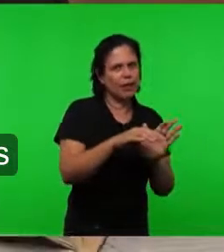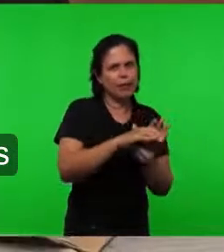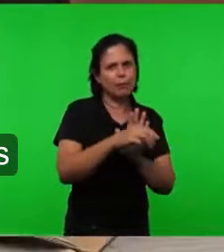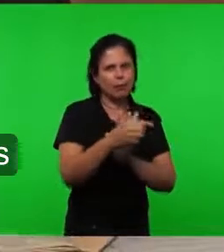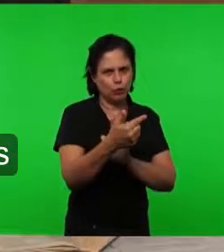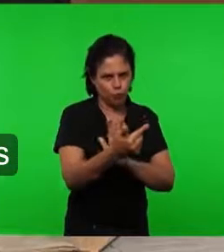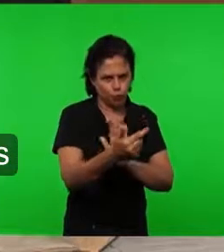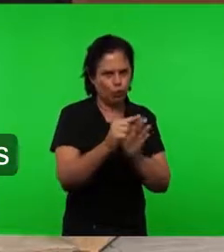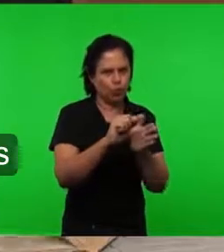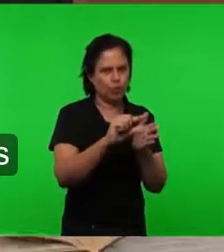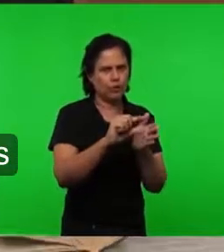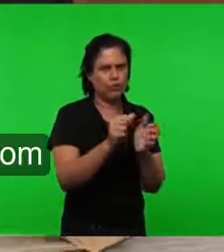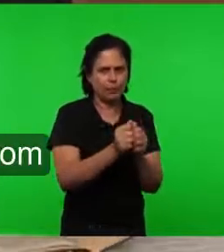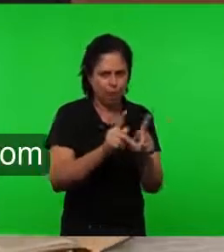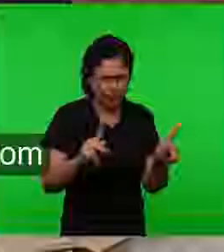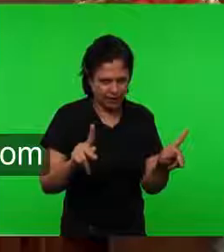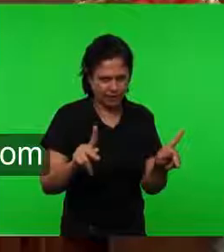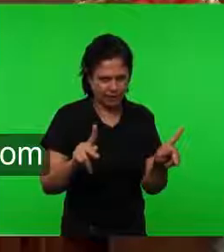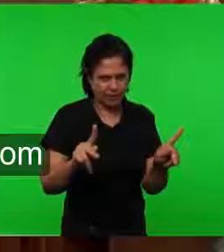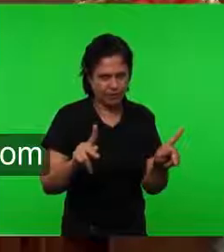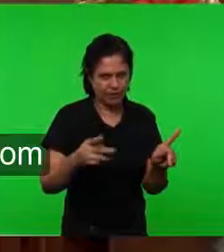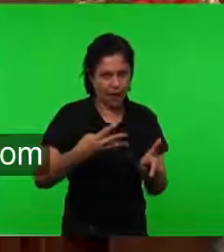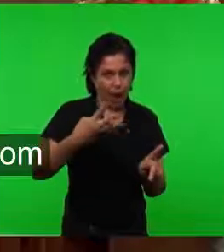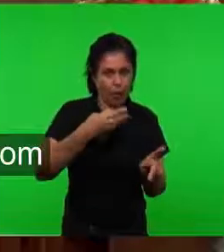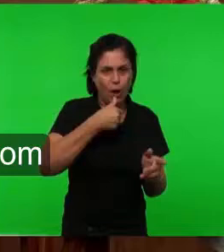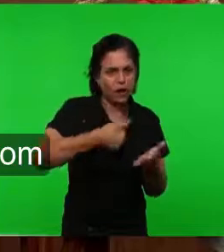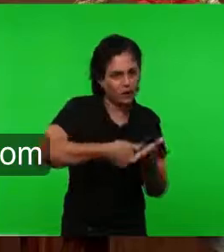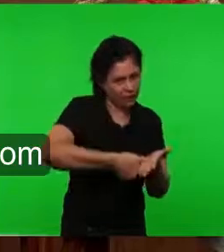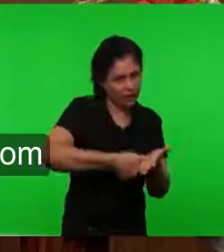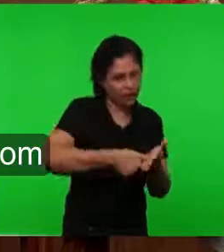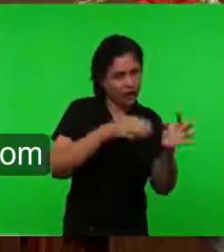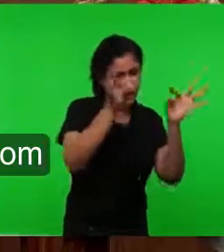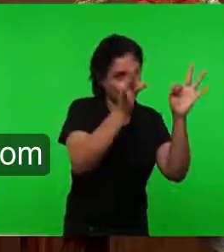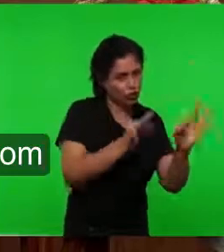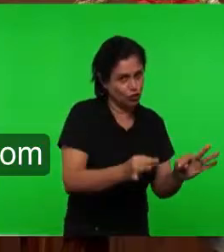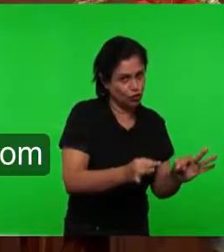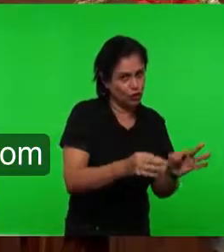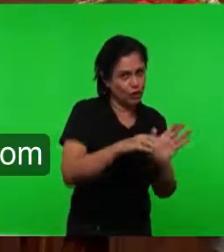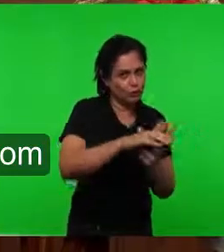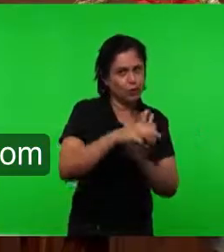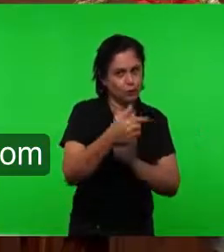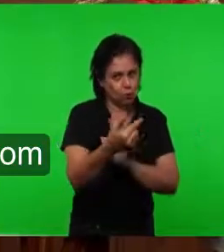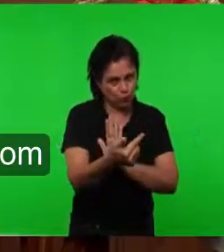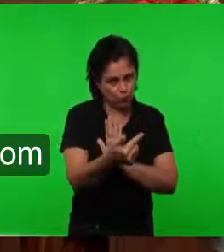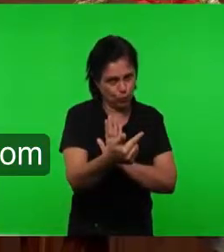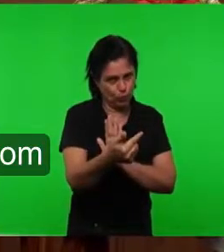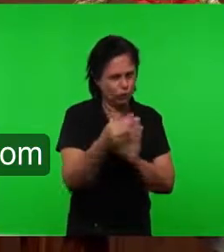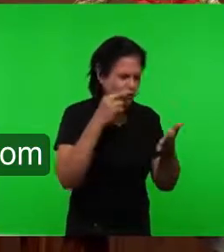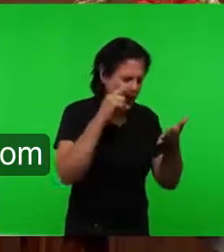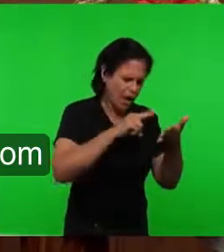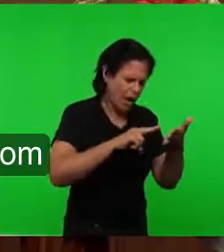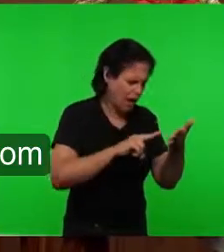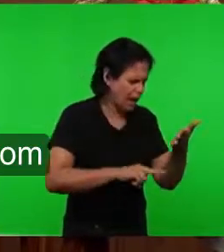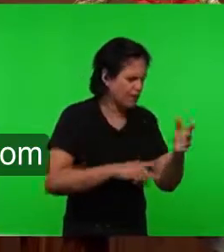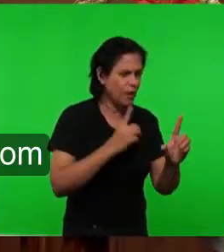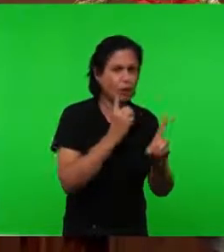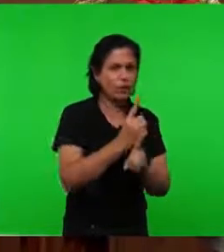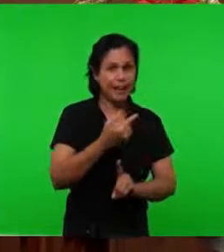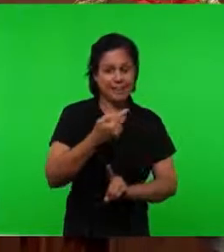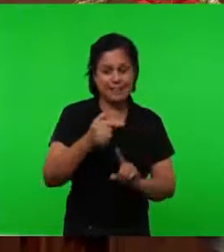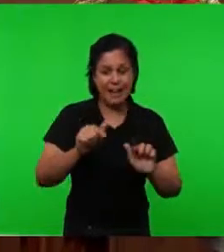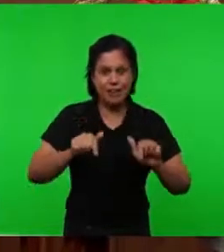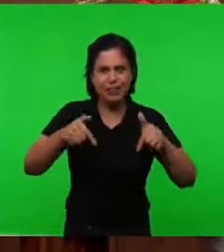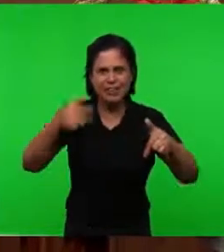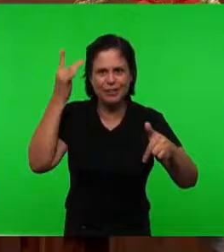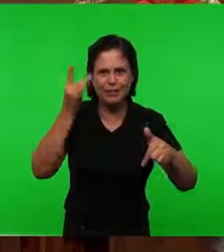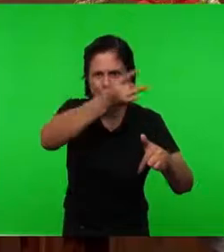Que é a quarta carta É a Tiatira Então lendo o capítulo 2 Os irmãos vão ler A partir